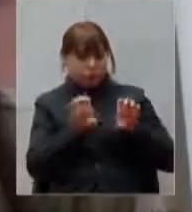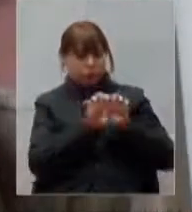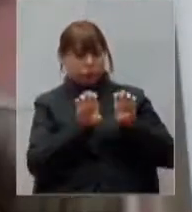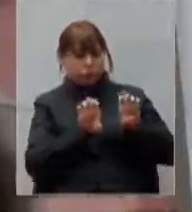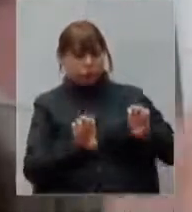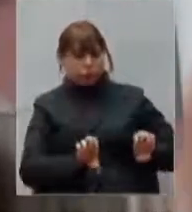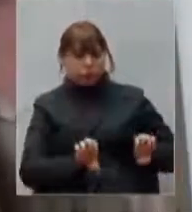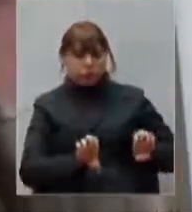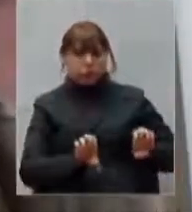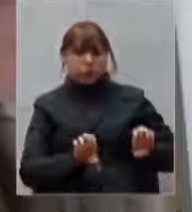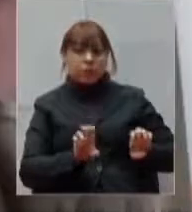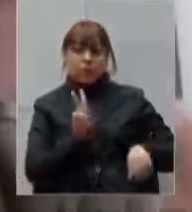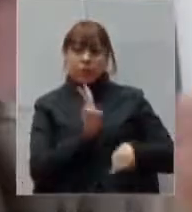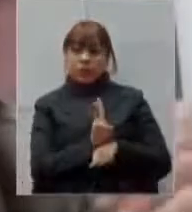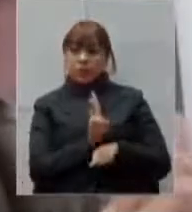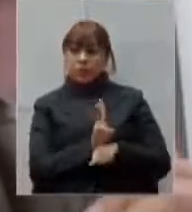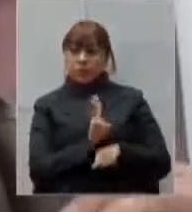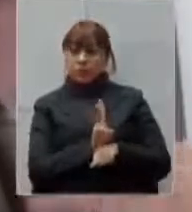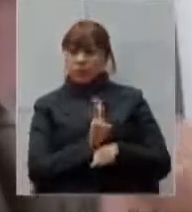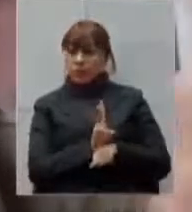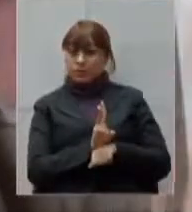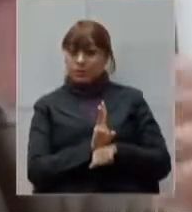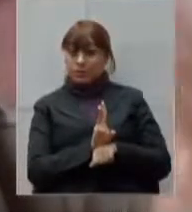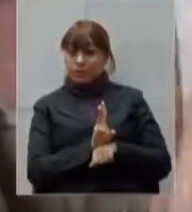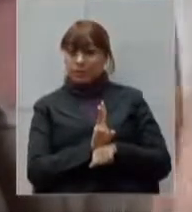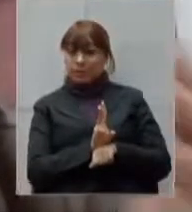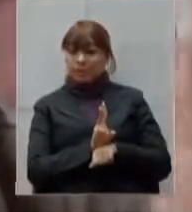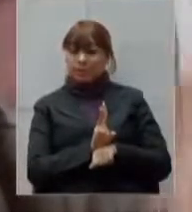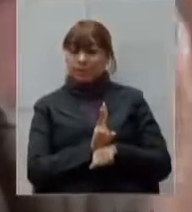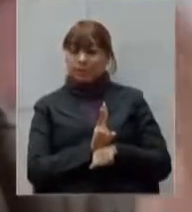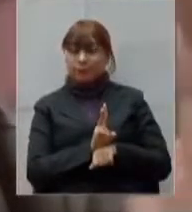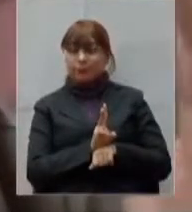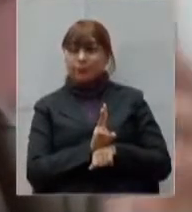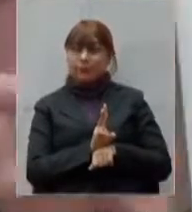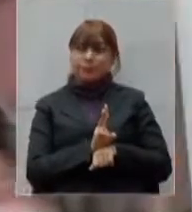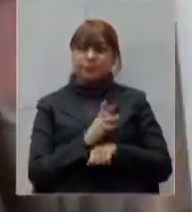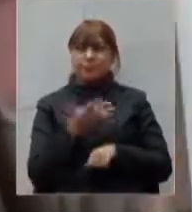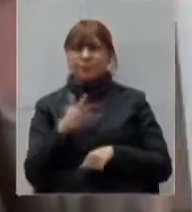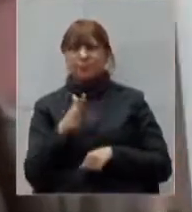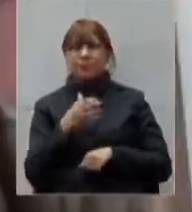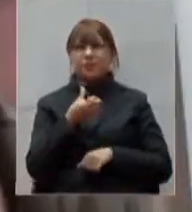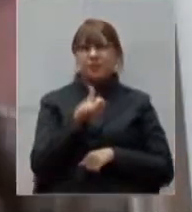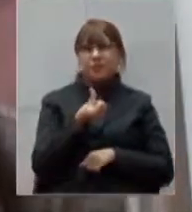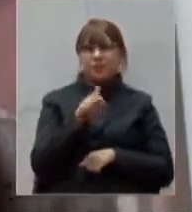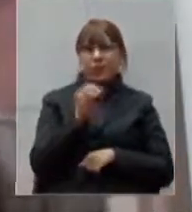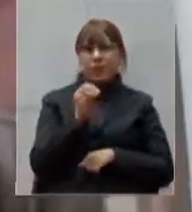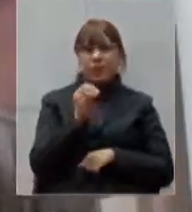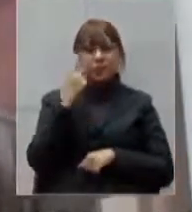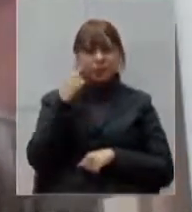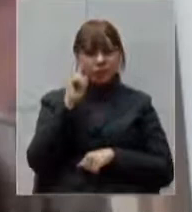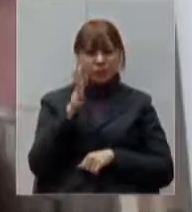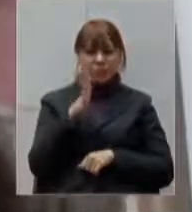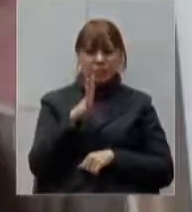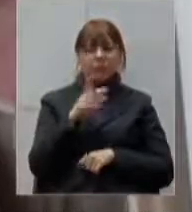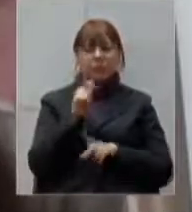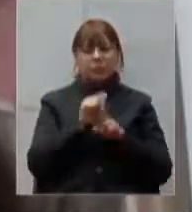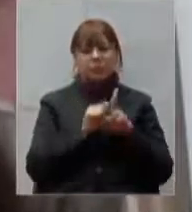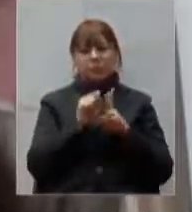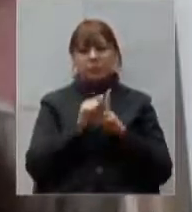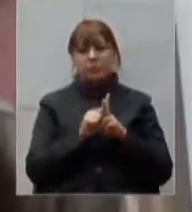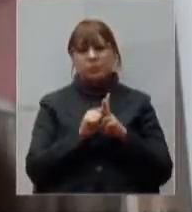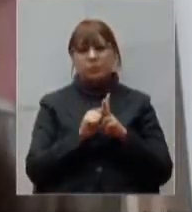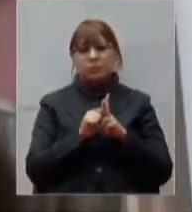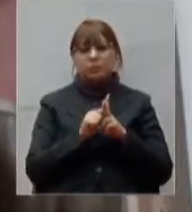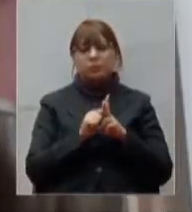temporária isso a questão de mais ou menos uns 60 dias nós tivemos essa